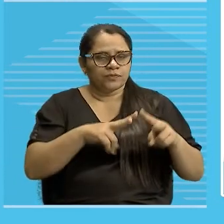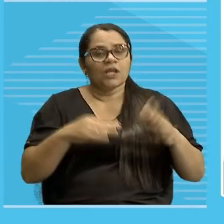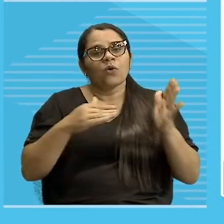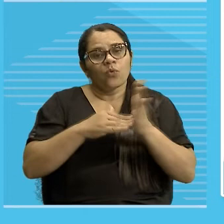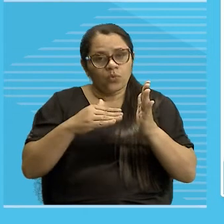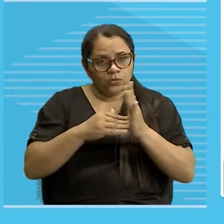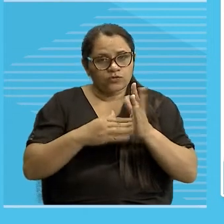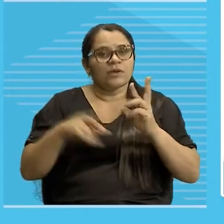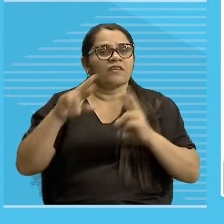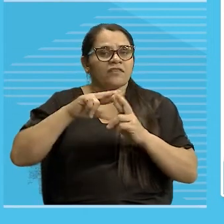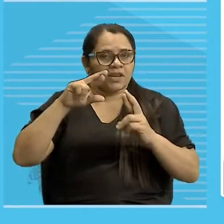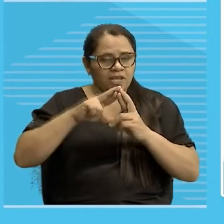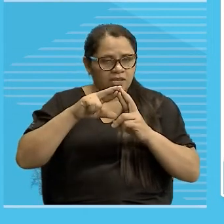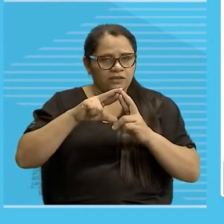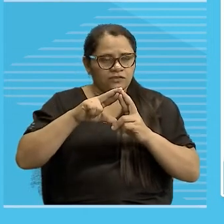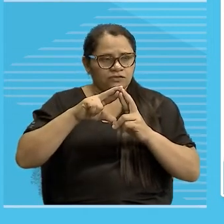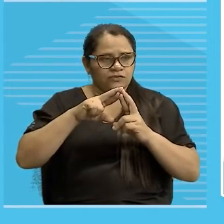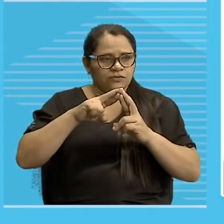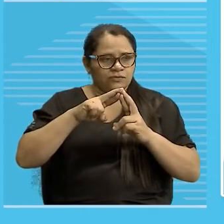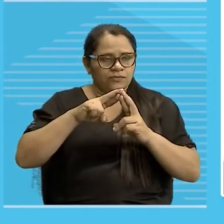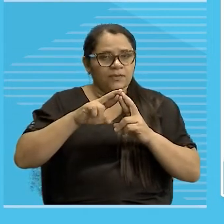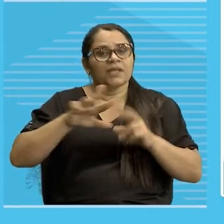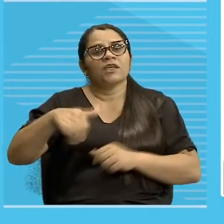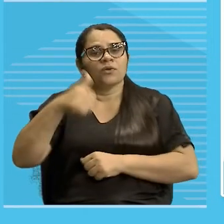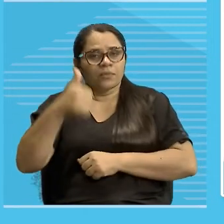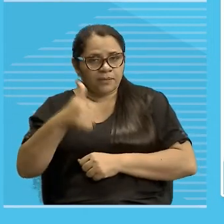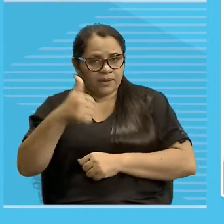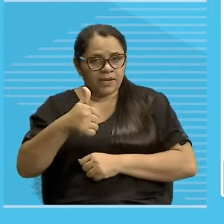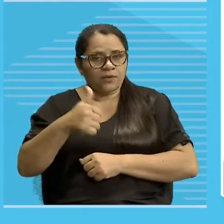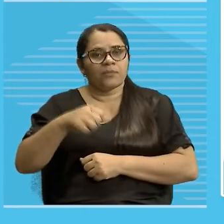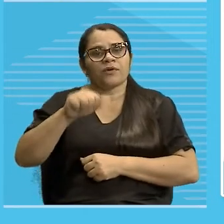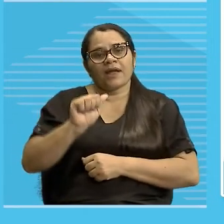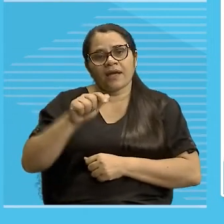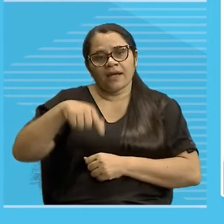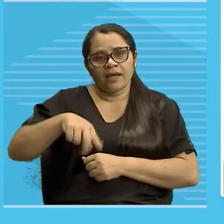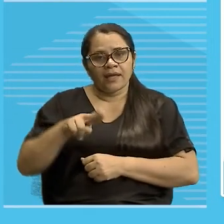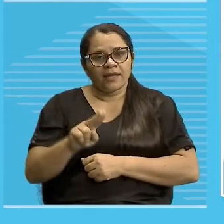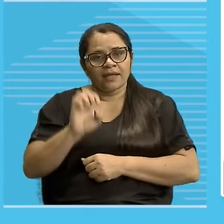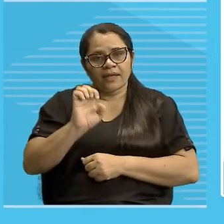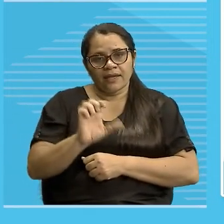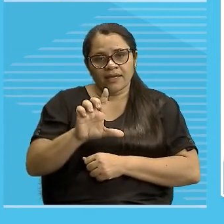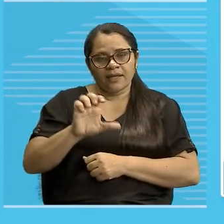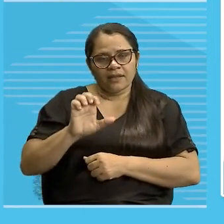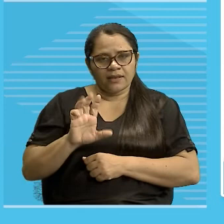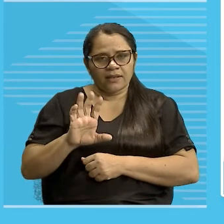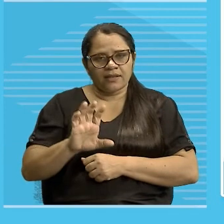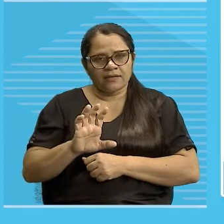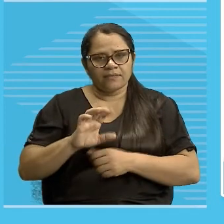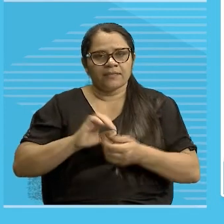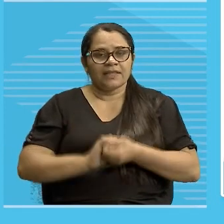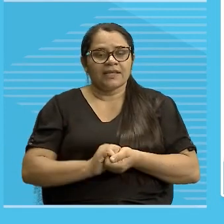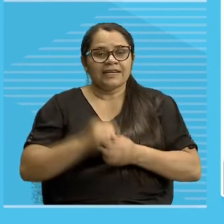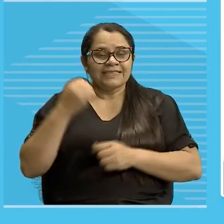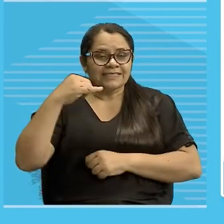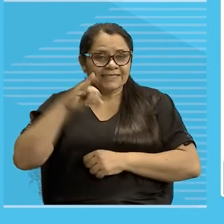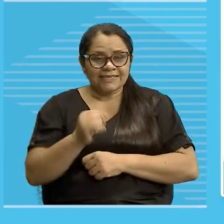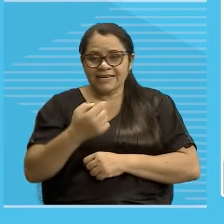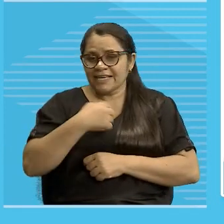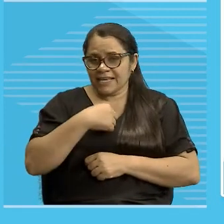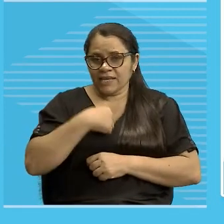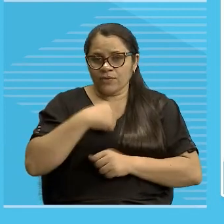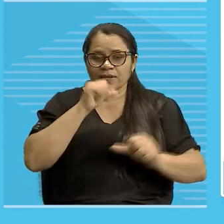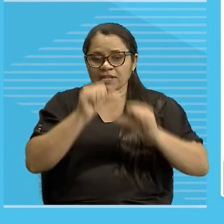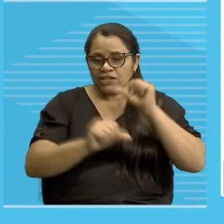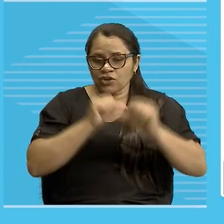por este, e o primeiro, por aquele, aquele é a cura, deixa eu falar bem, se eu quisesse, se eu quisesse